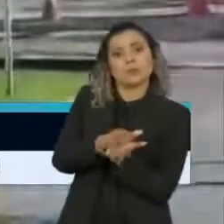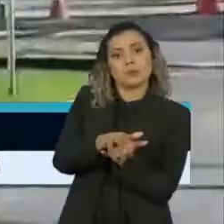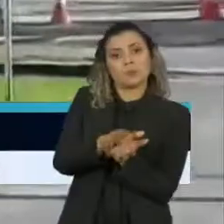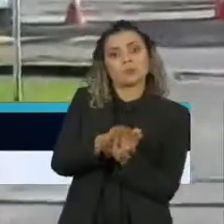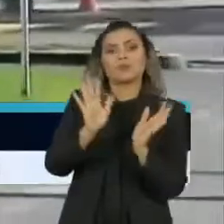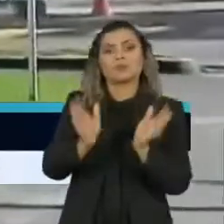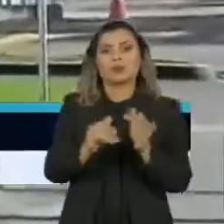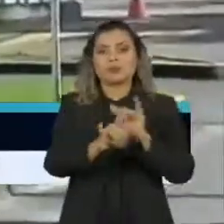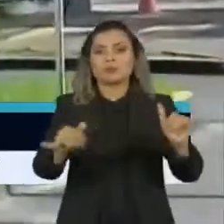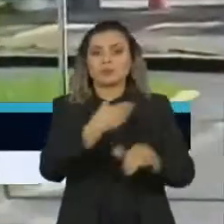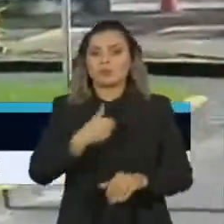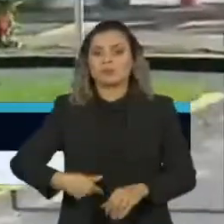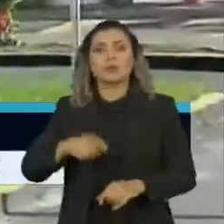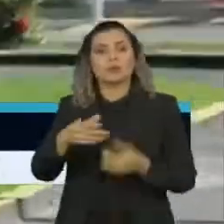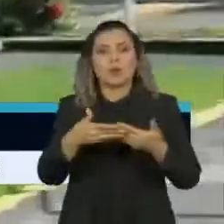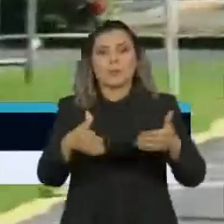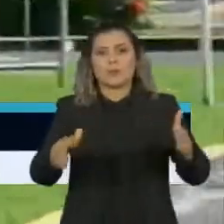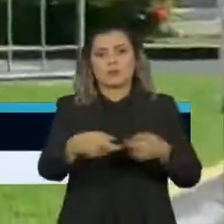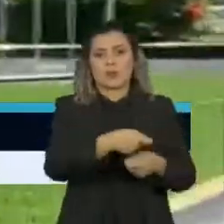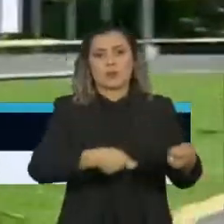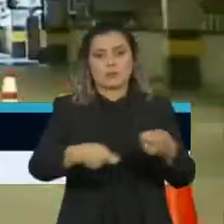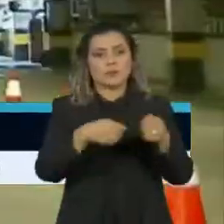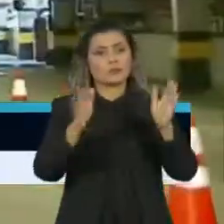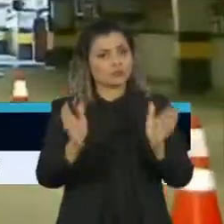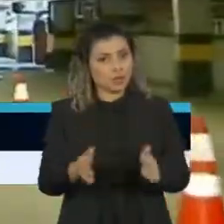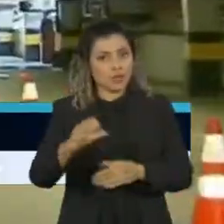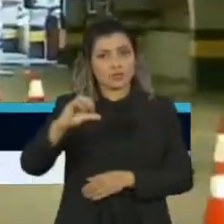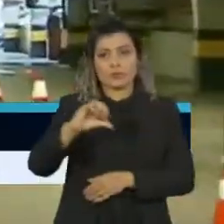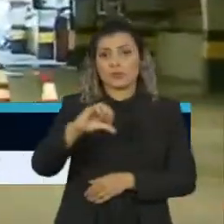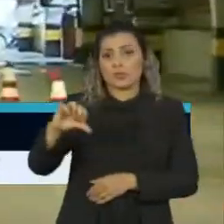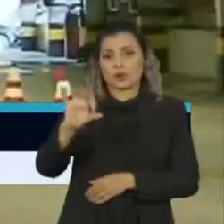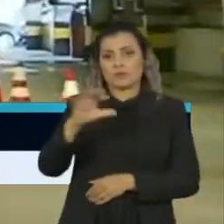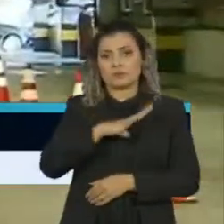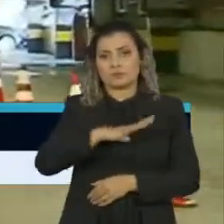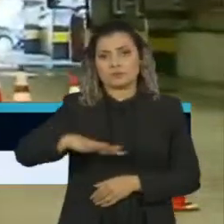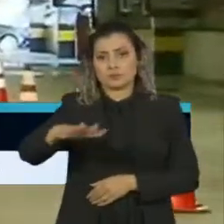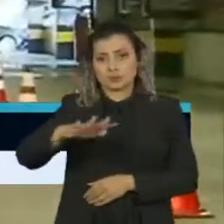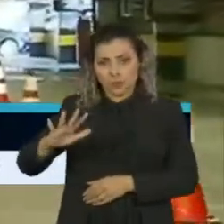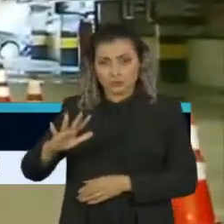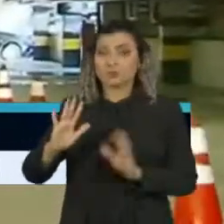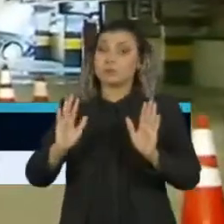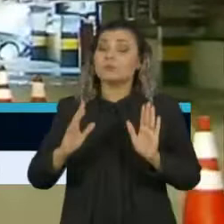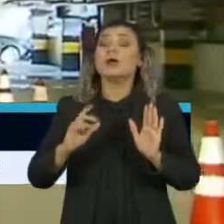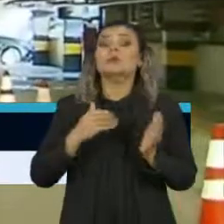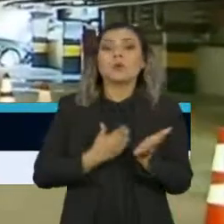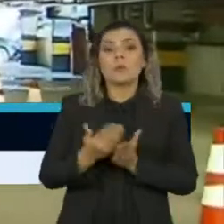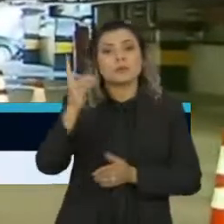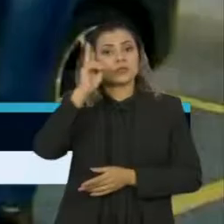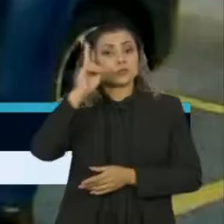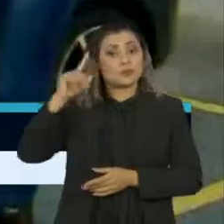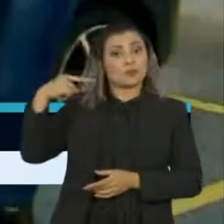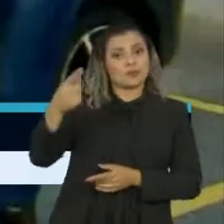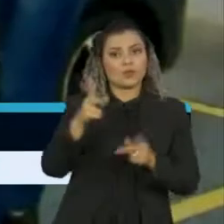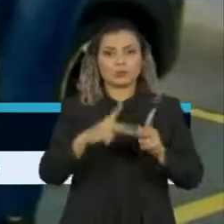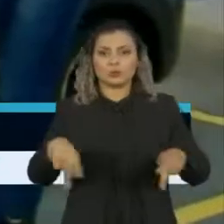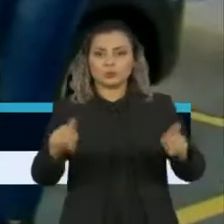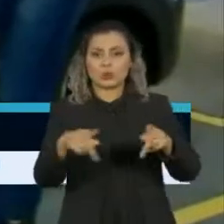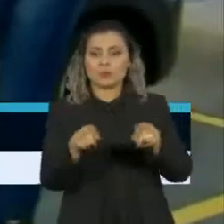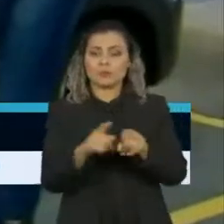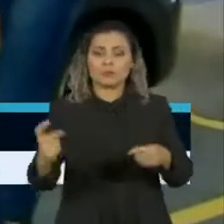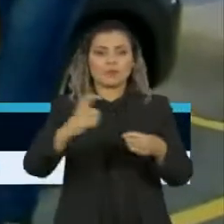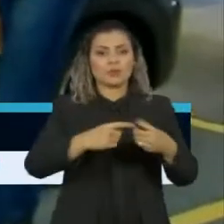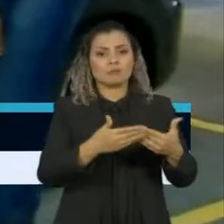governo autorizou o plano de reabertura do comércio em 99 cidades. A partir de segunda-feira, shopping centers